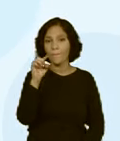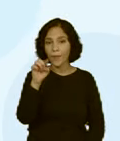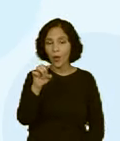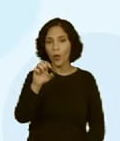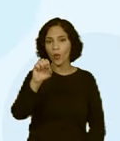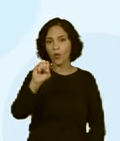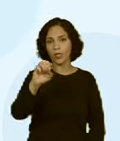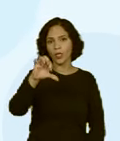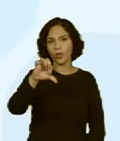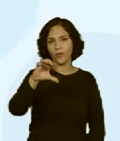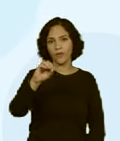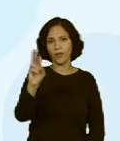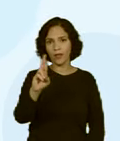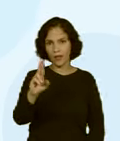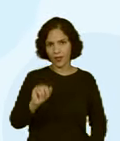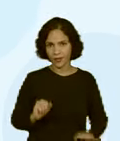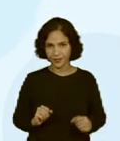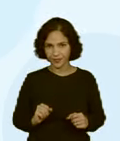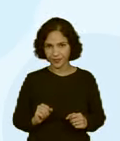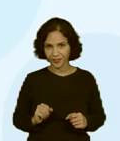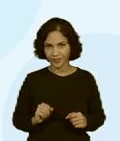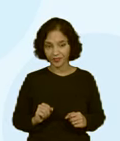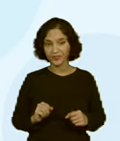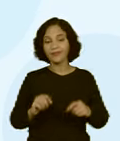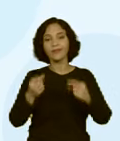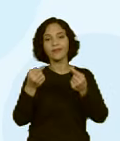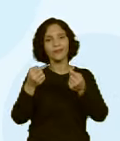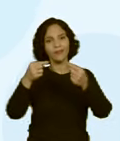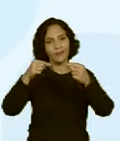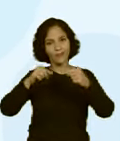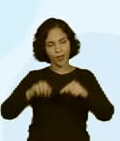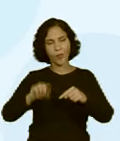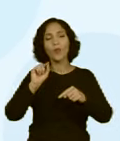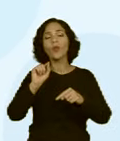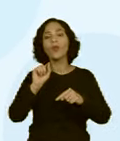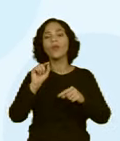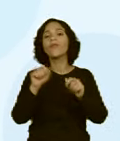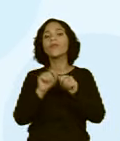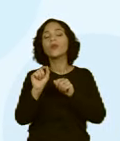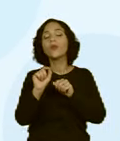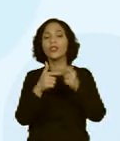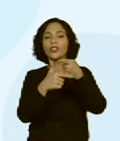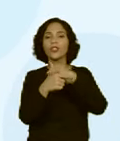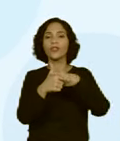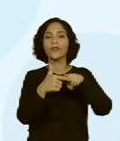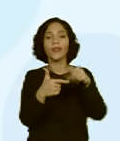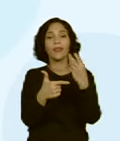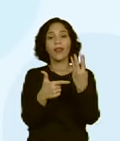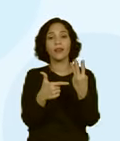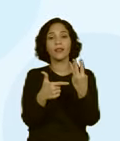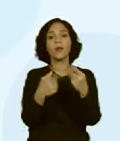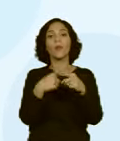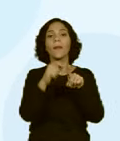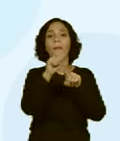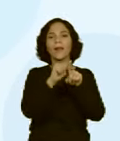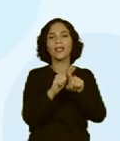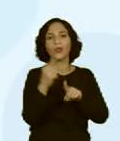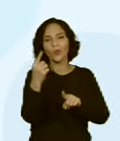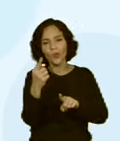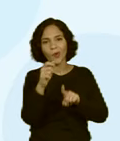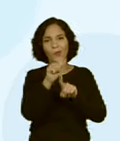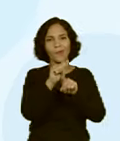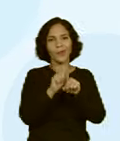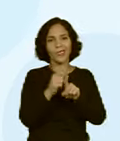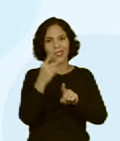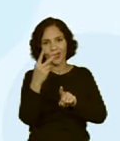.890,00. Depois, em seguida, pegamos esse valor e dividimos por 3, tá? Chegamos a